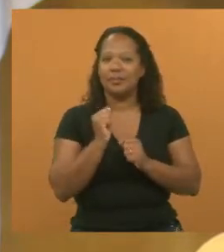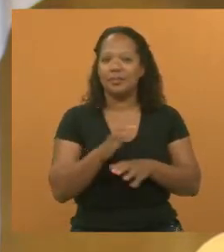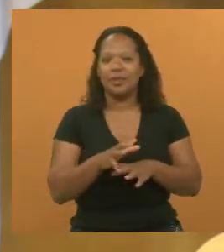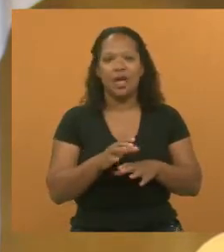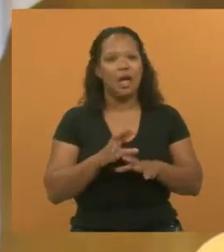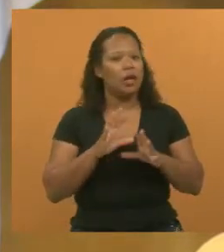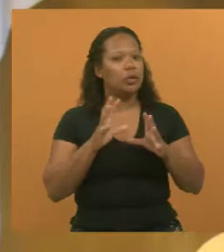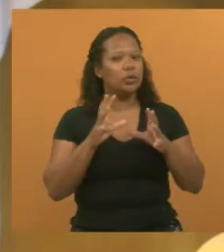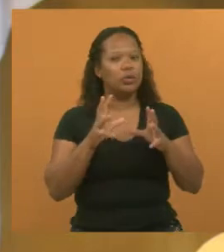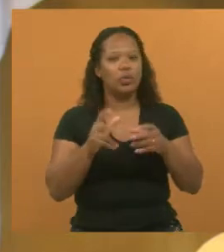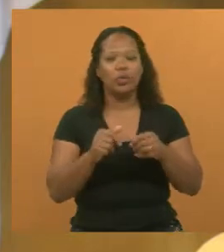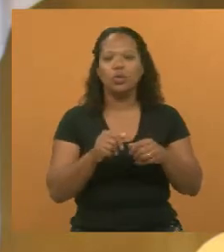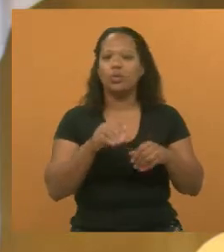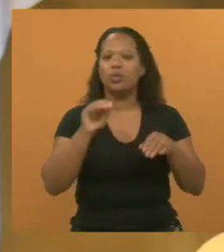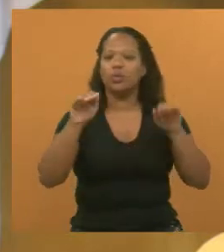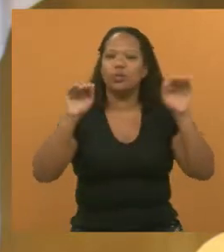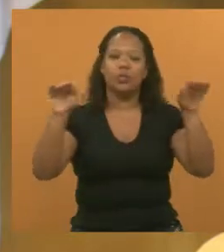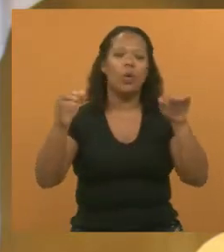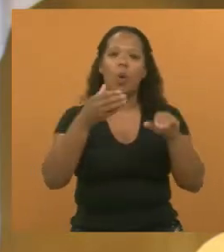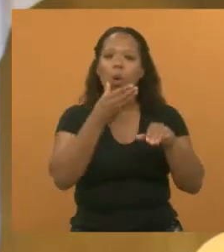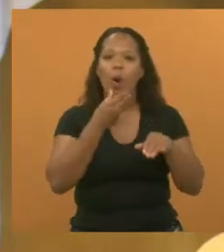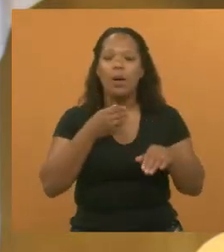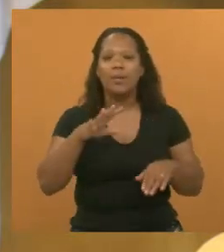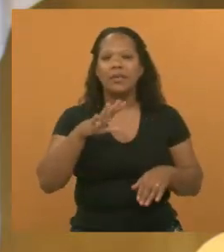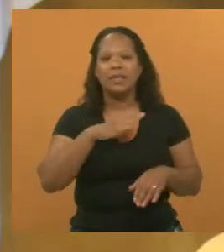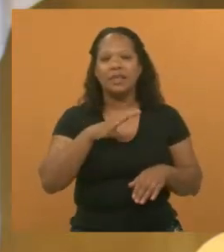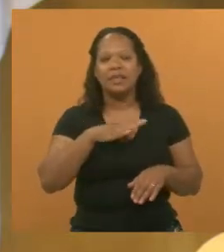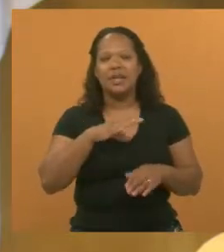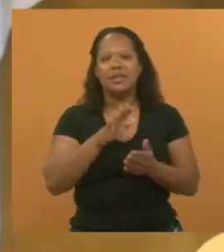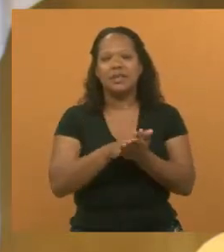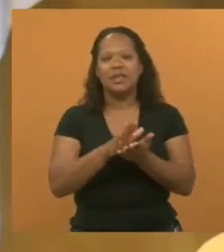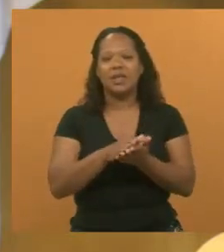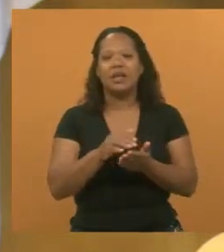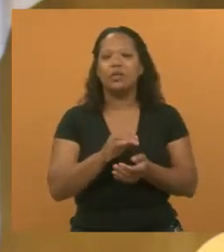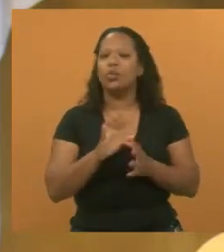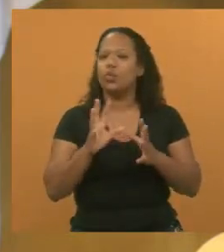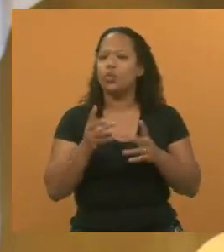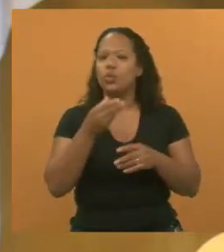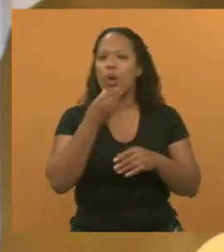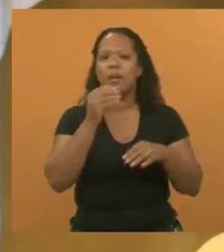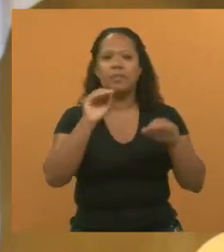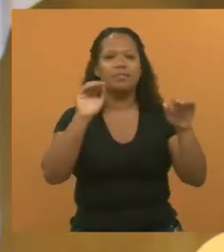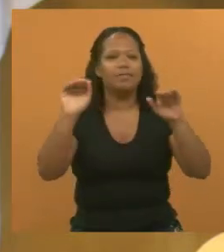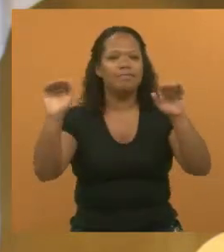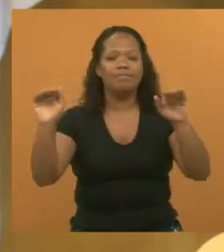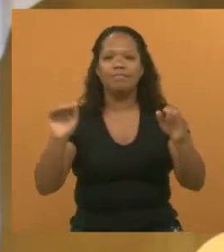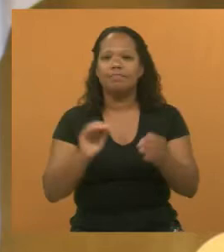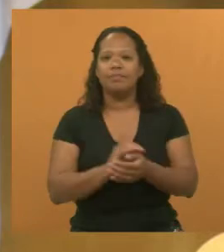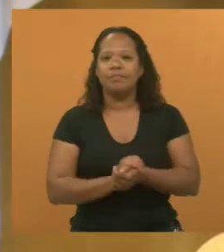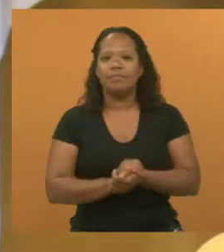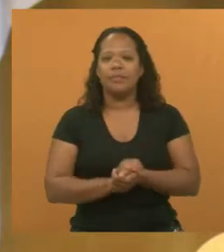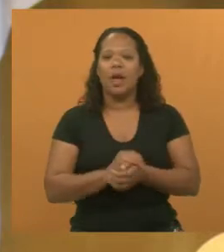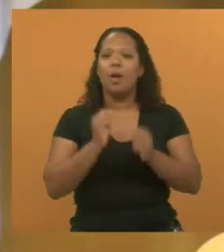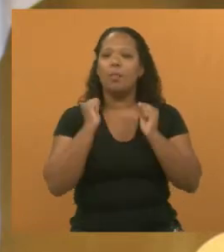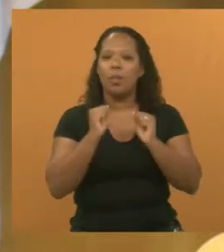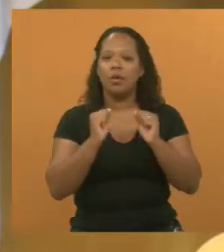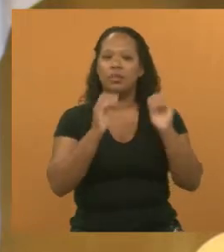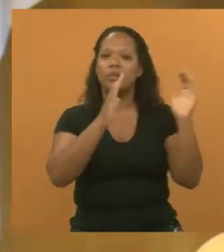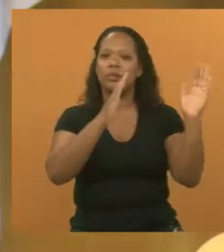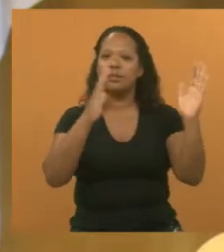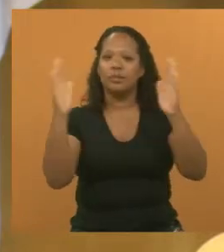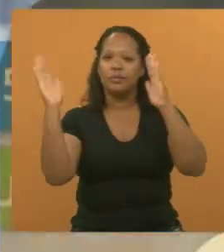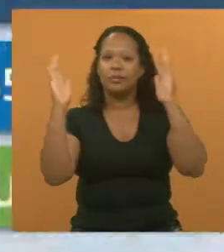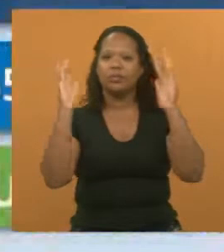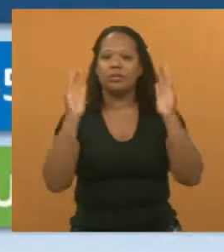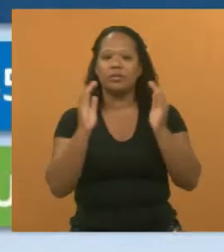todos os moradores de Jacareí, homens desse município. Pode colocar o próximo,